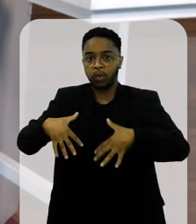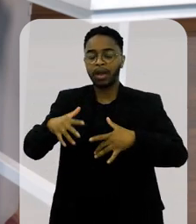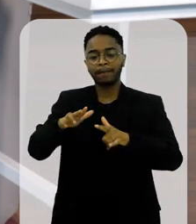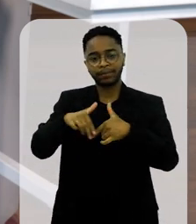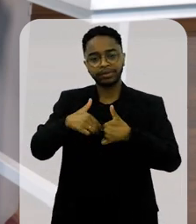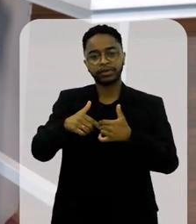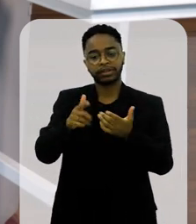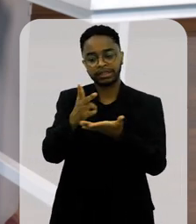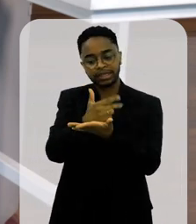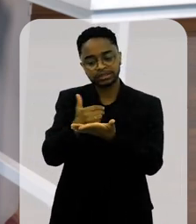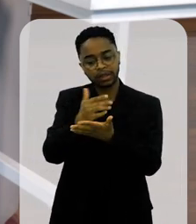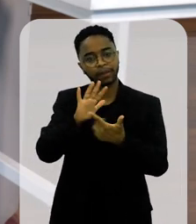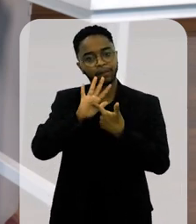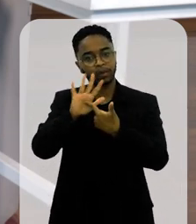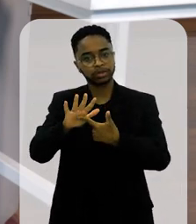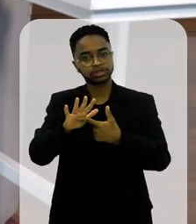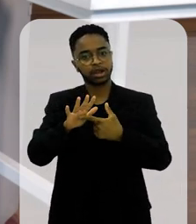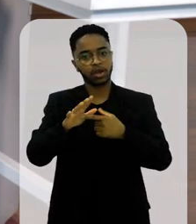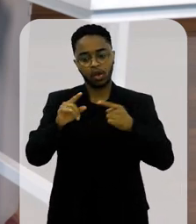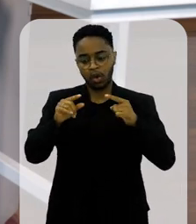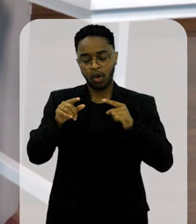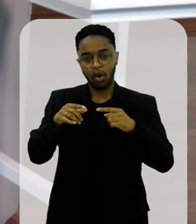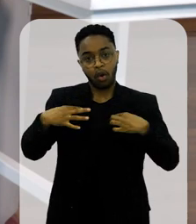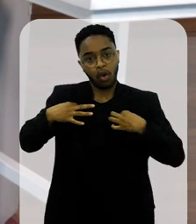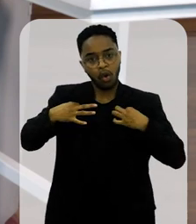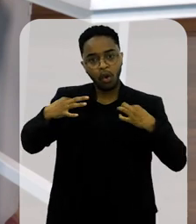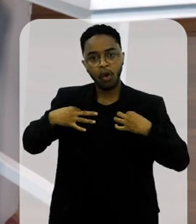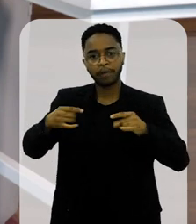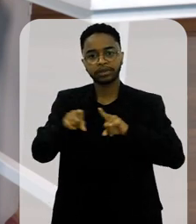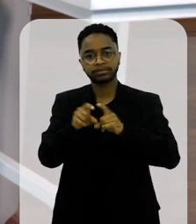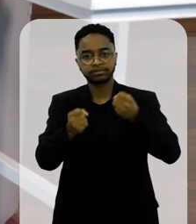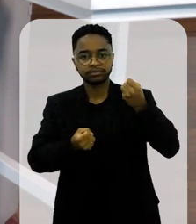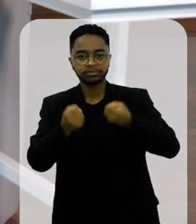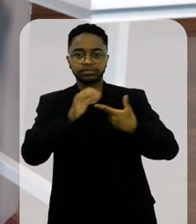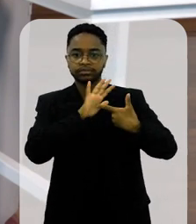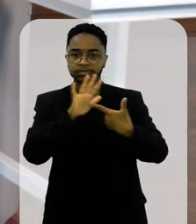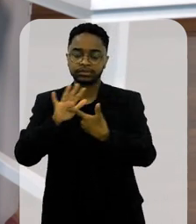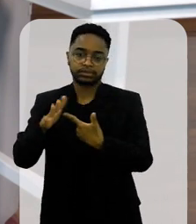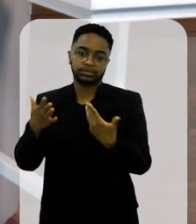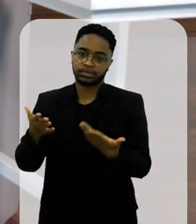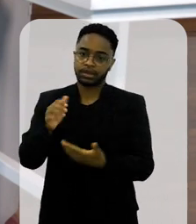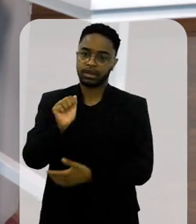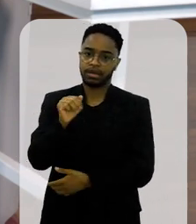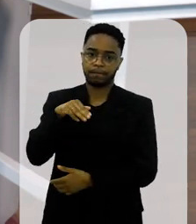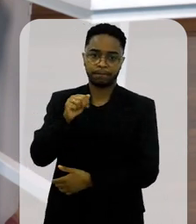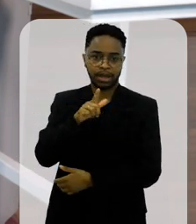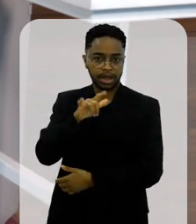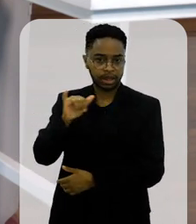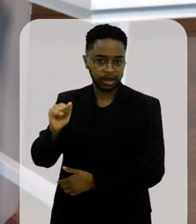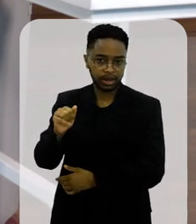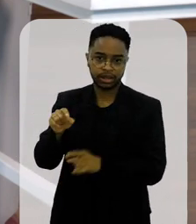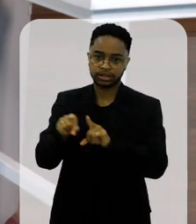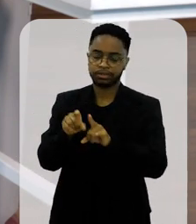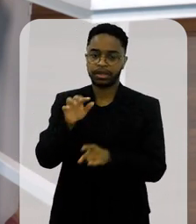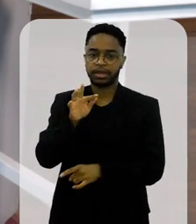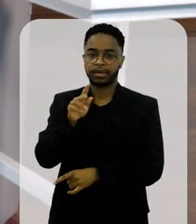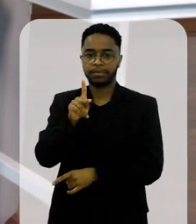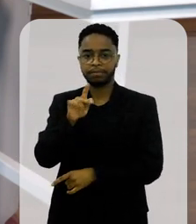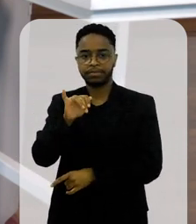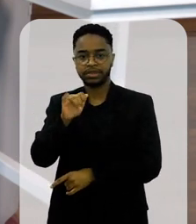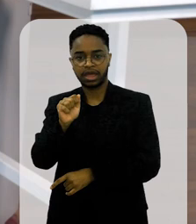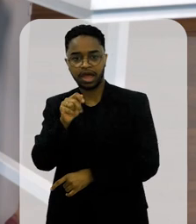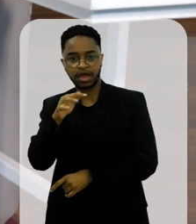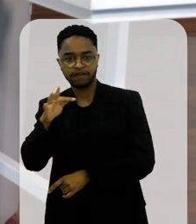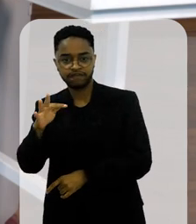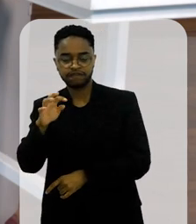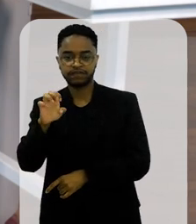fantasia que você tirava e a cada carro que você mostrava para ela. Então, Amália, então, Piaf,